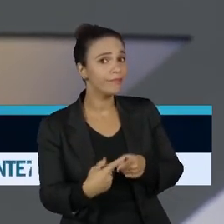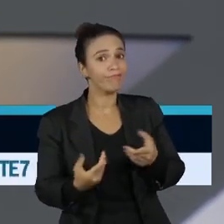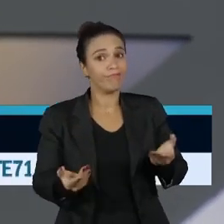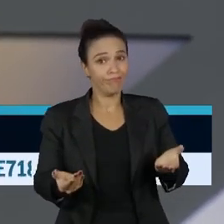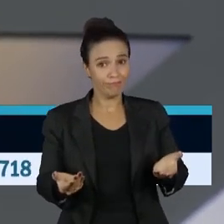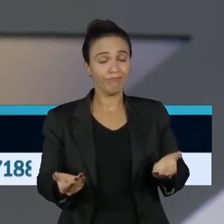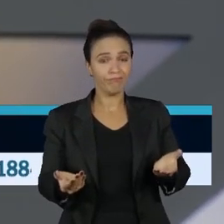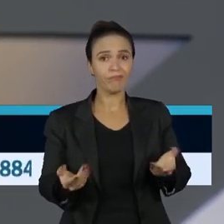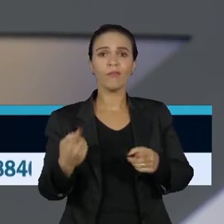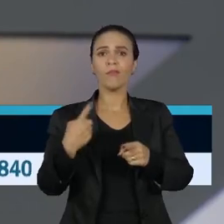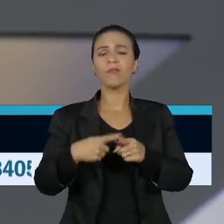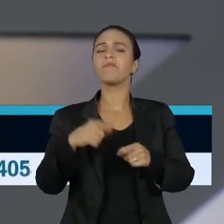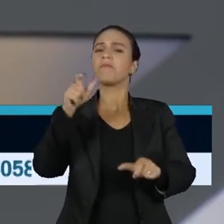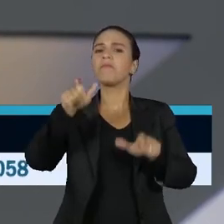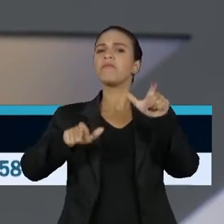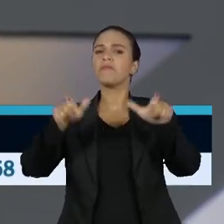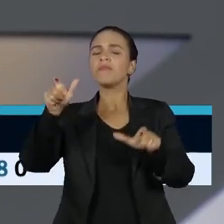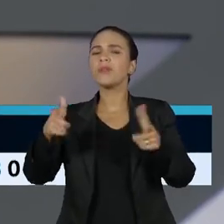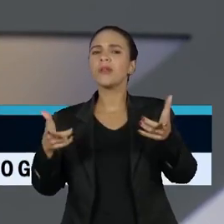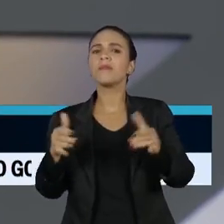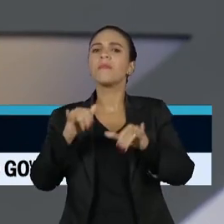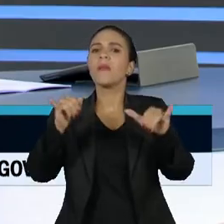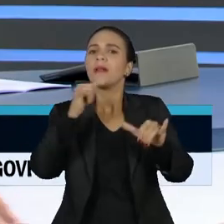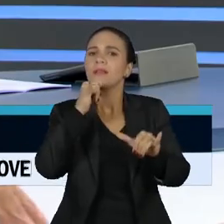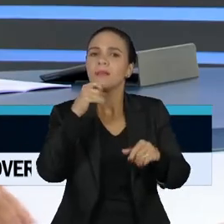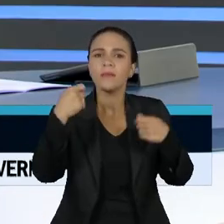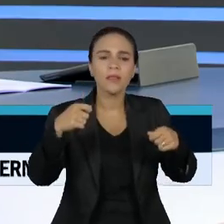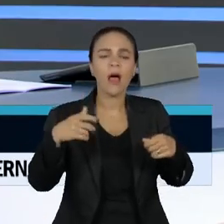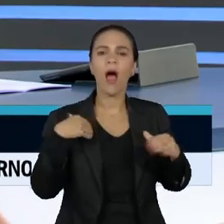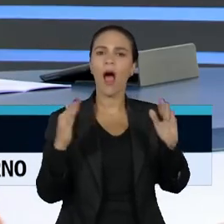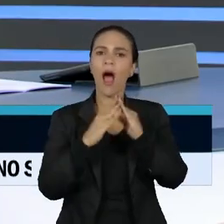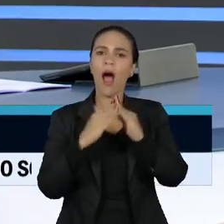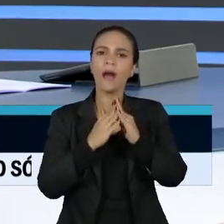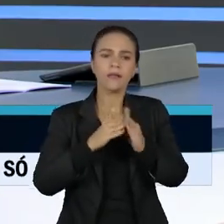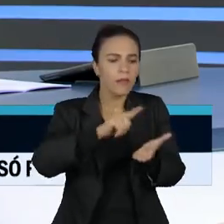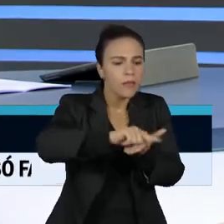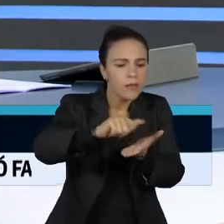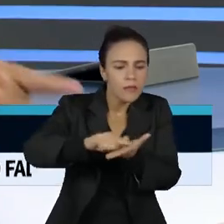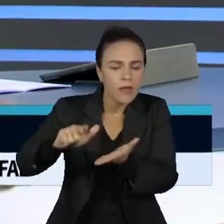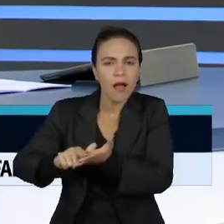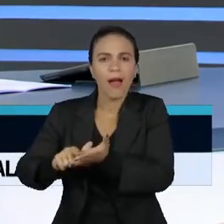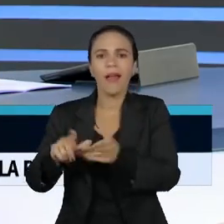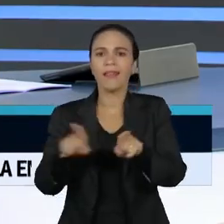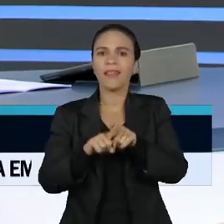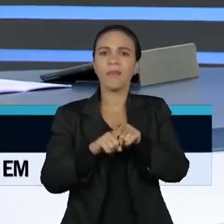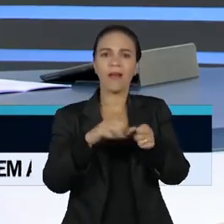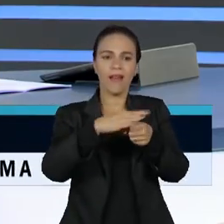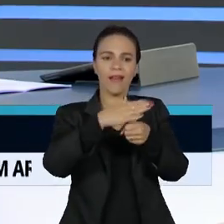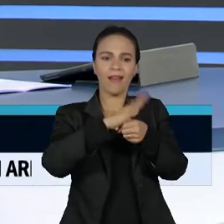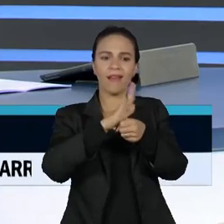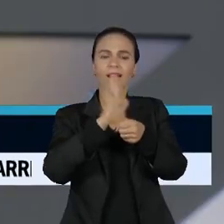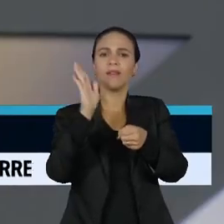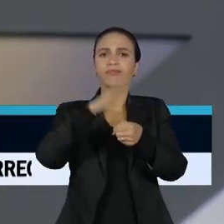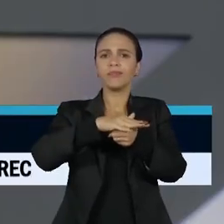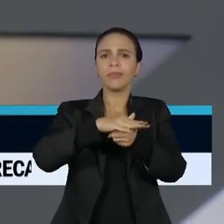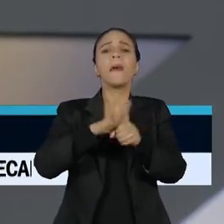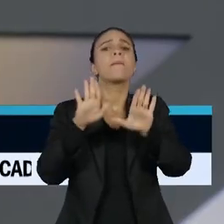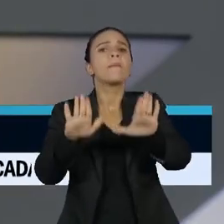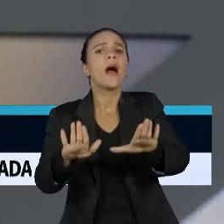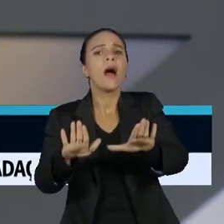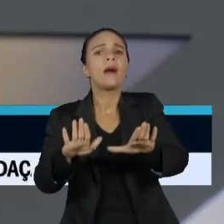um monte de gente bem intencionada colocando, secando o quintal de casa, o vaso e tal. E o monte de lixo que está na rua,